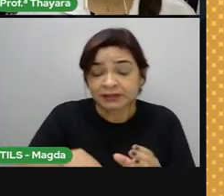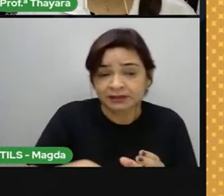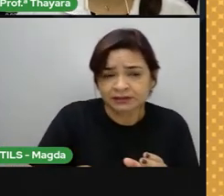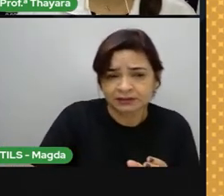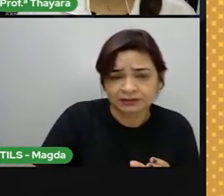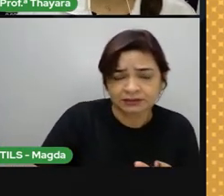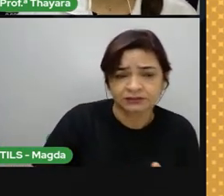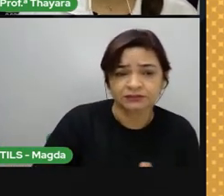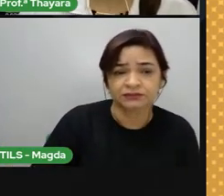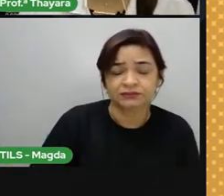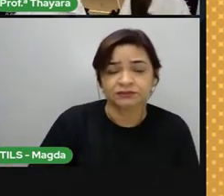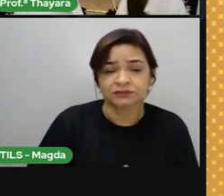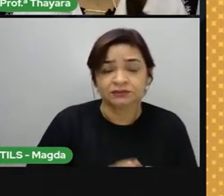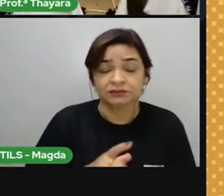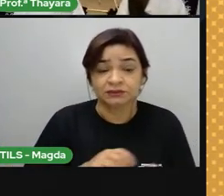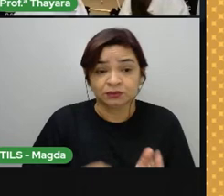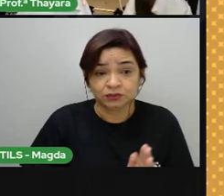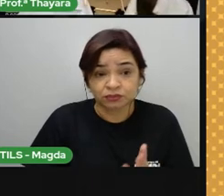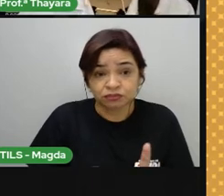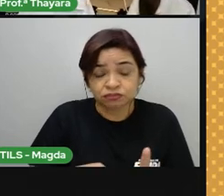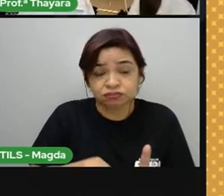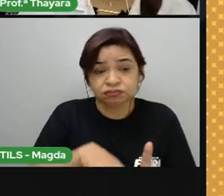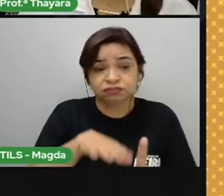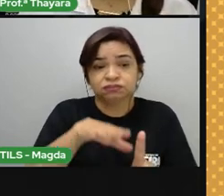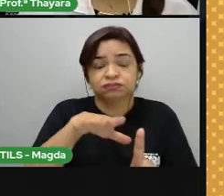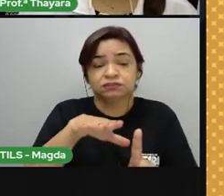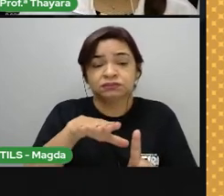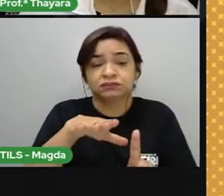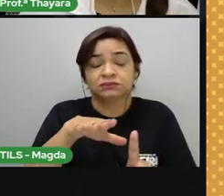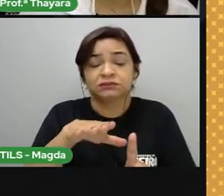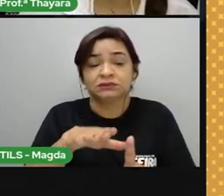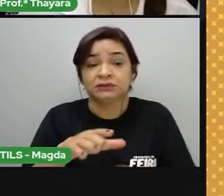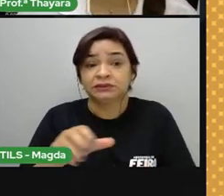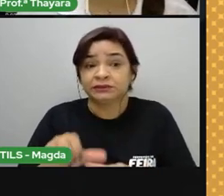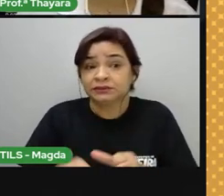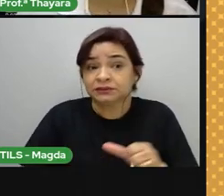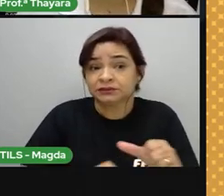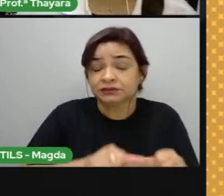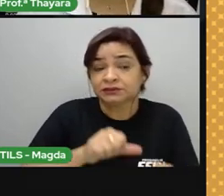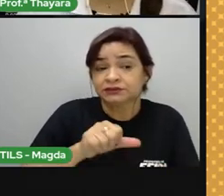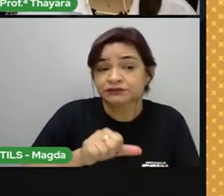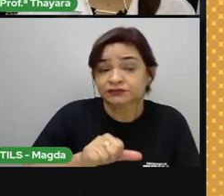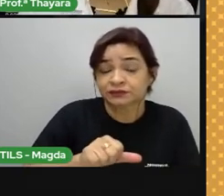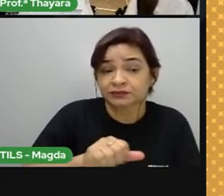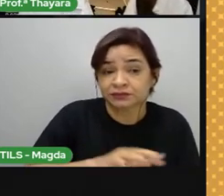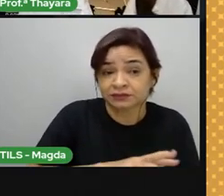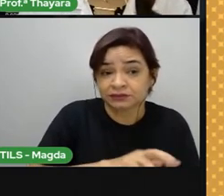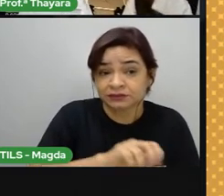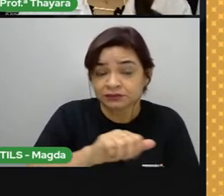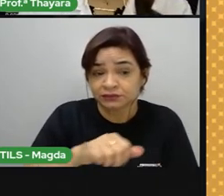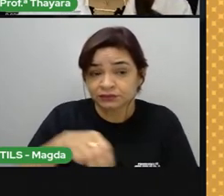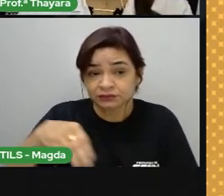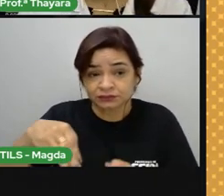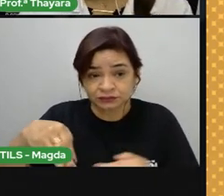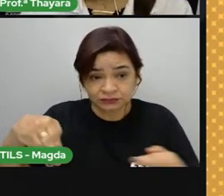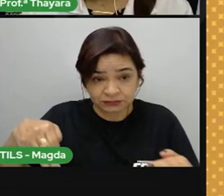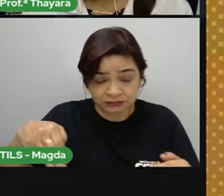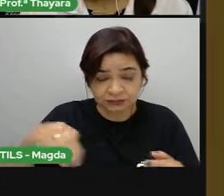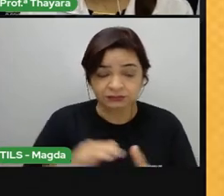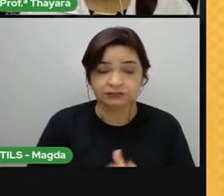onde há o aumento da pressão e da temperatura, causando alterações na estrutura dos minerais que compõem essa rocha.